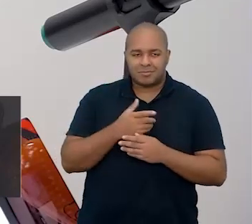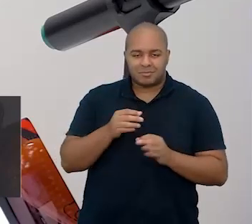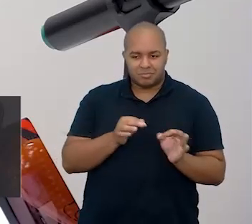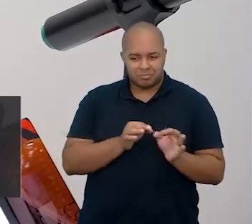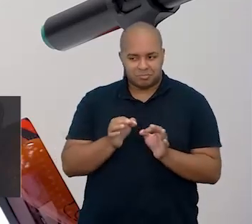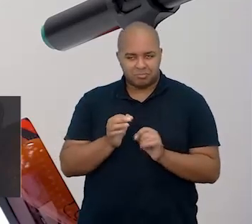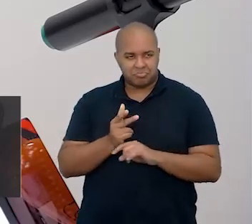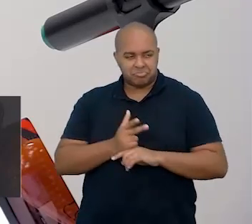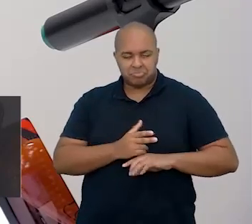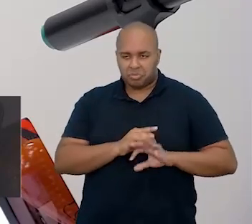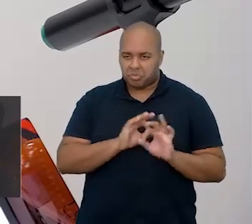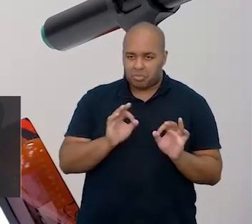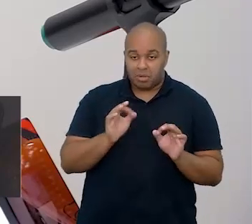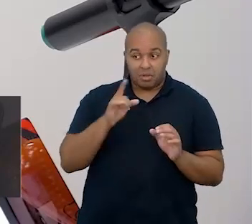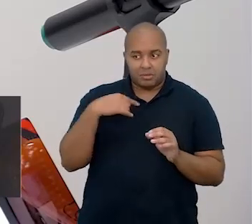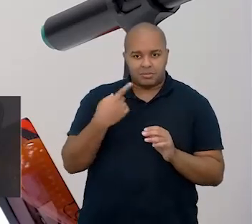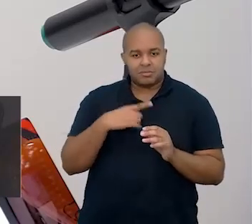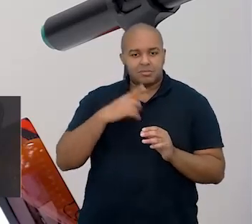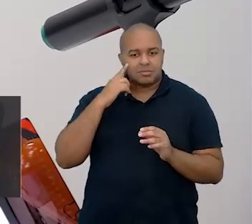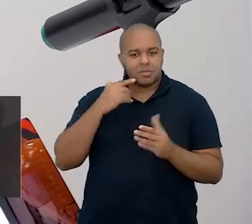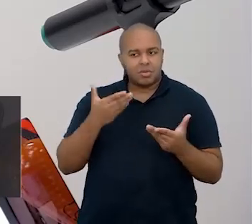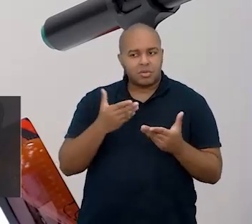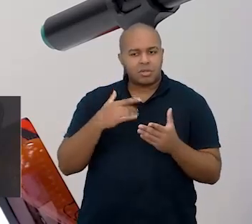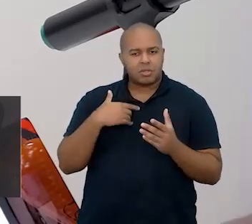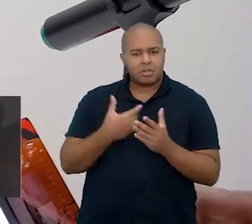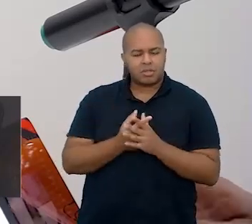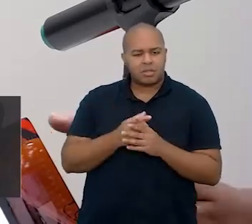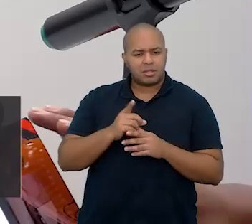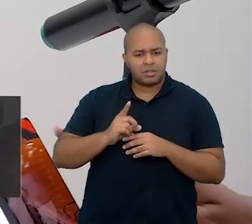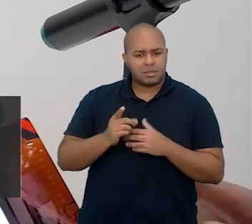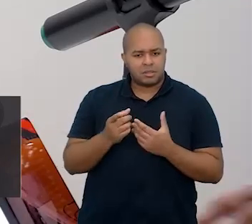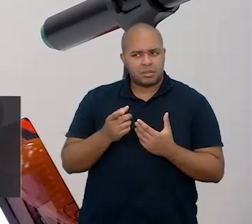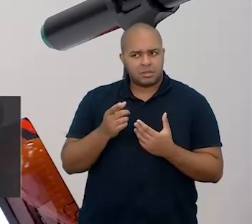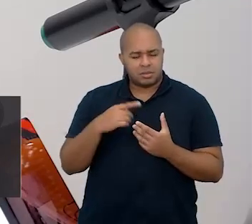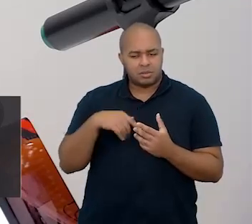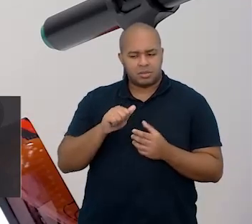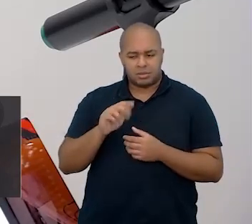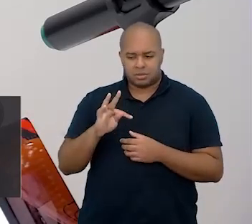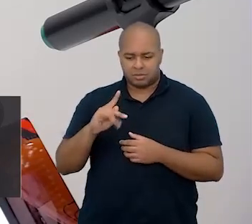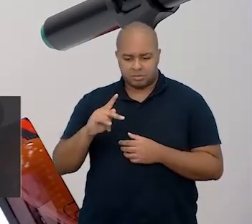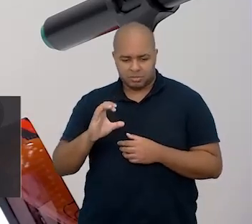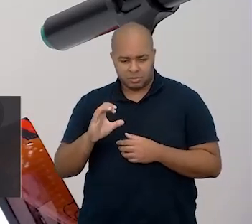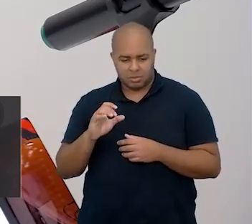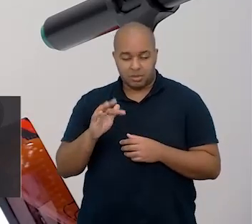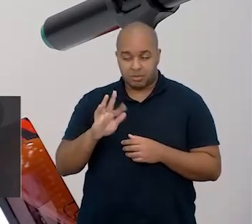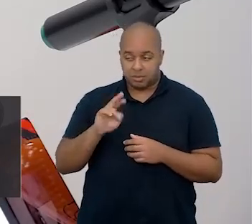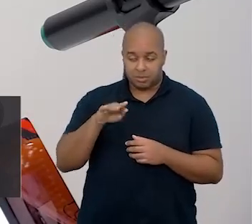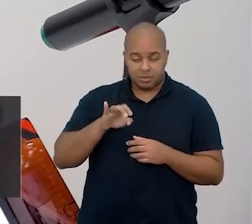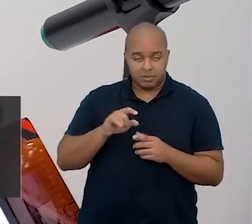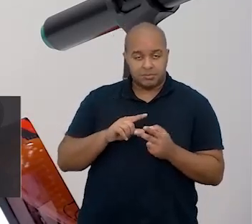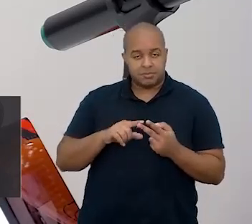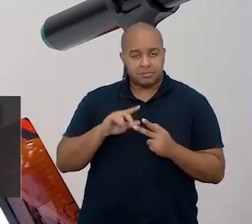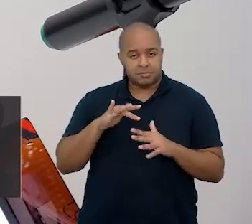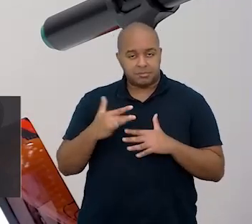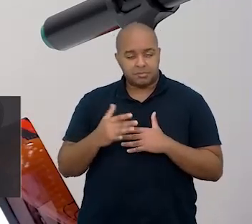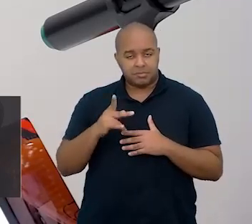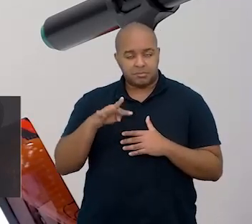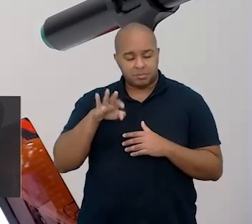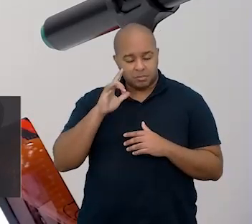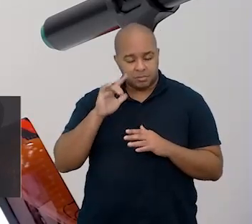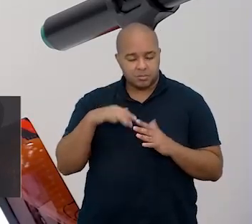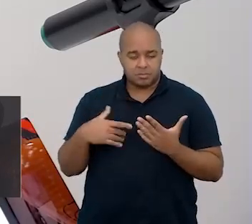maravilhosa. A gente tem hoje, na direção do nosso ATPC, Fernando, nas mídias, o Miguel,